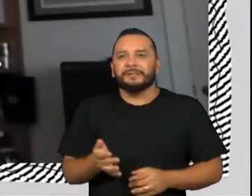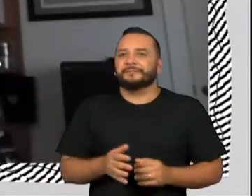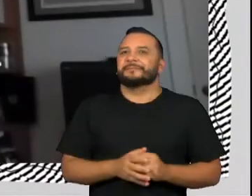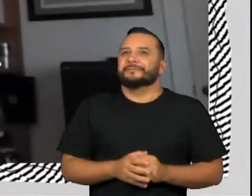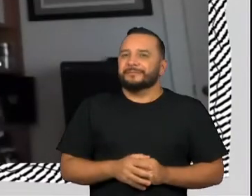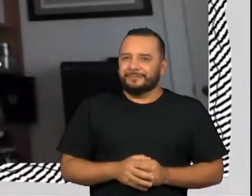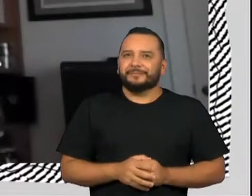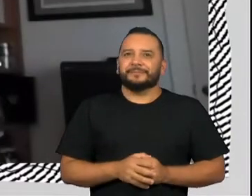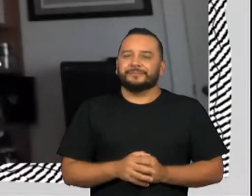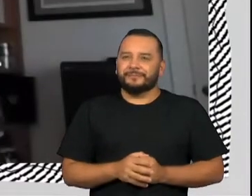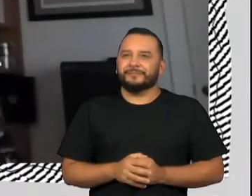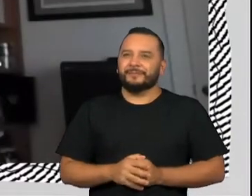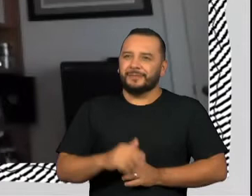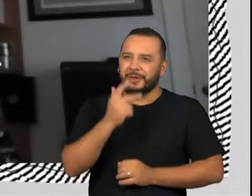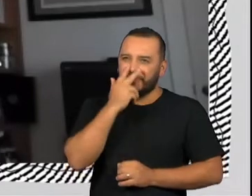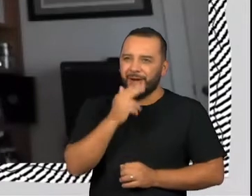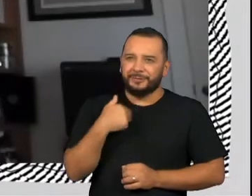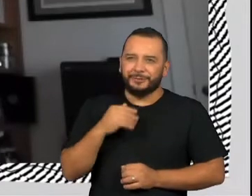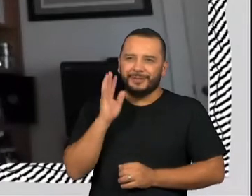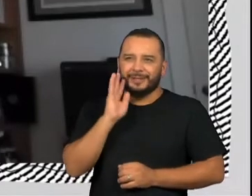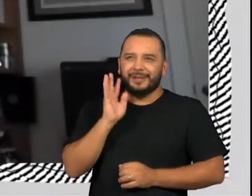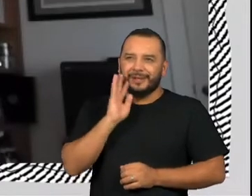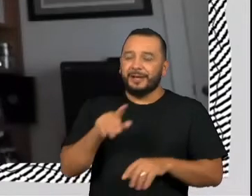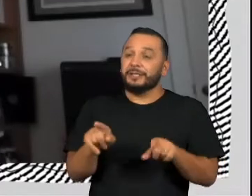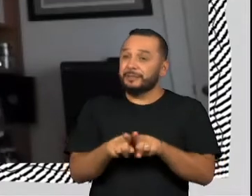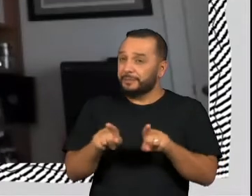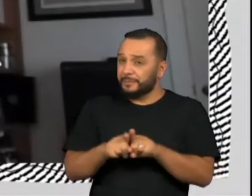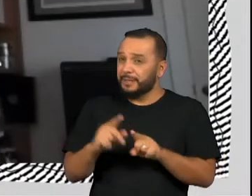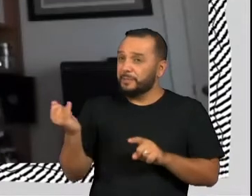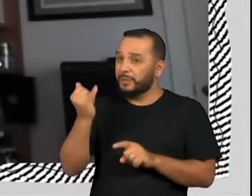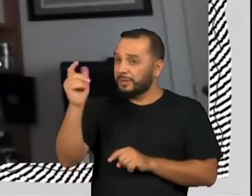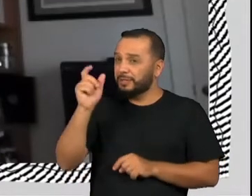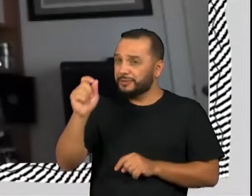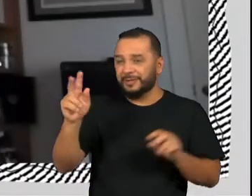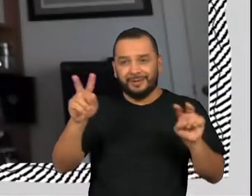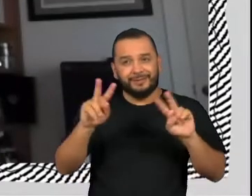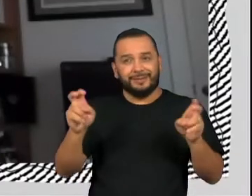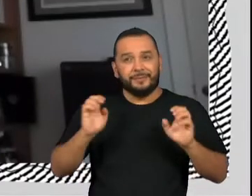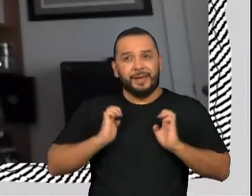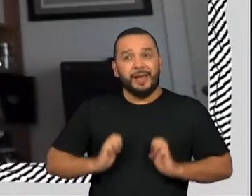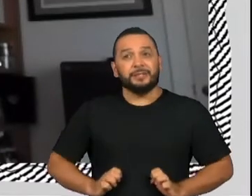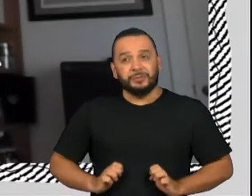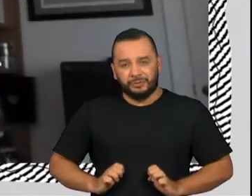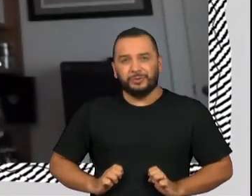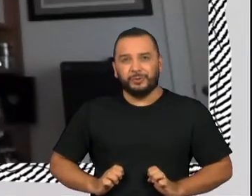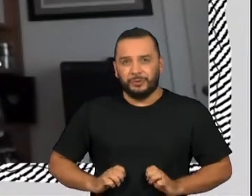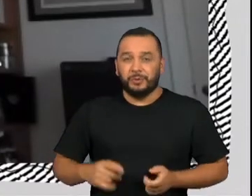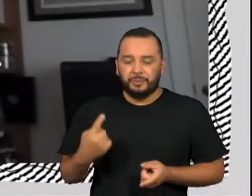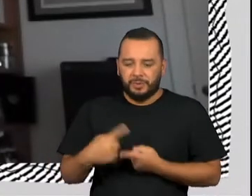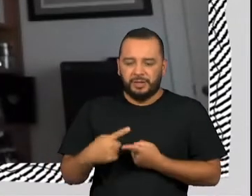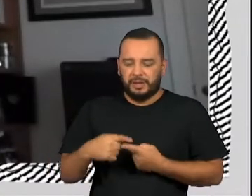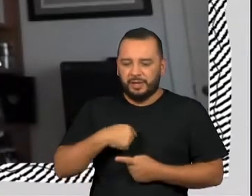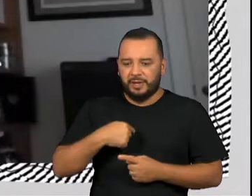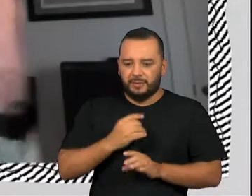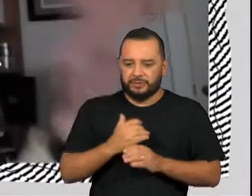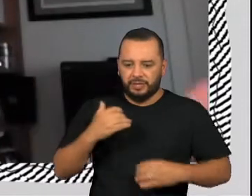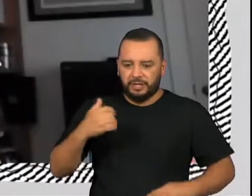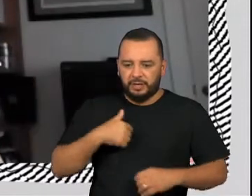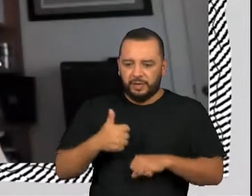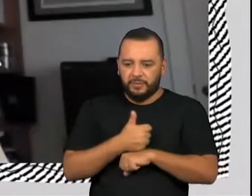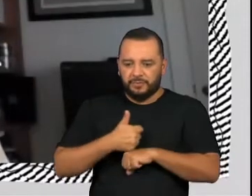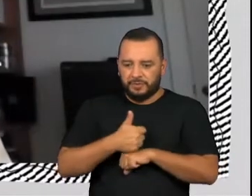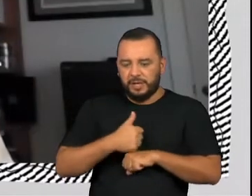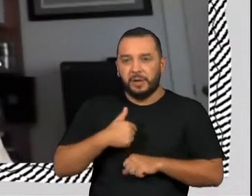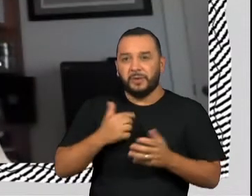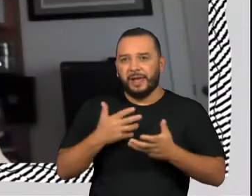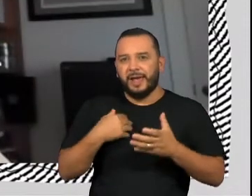até uma coisa importante, até do ponto de vista ético do engenheiro, é que no fim, como profissional, a gente quer inventar as coisas